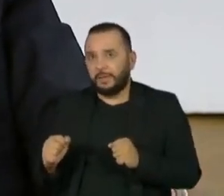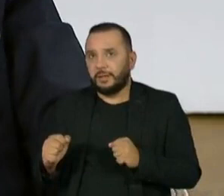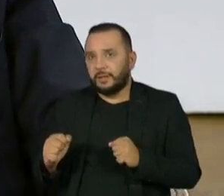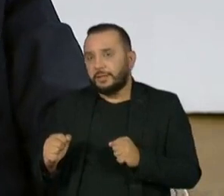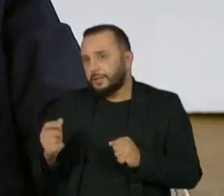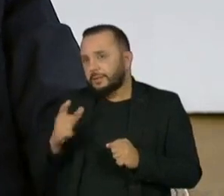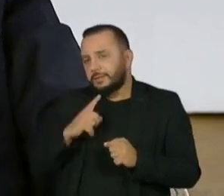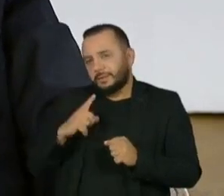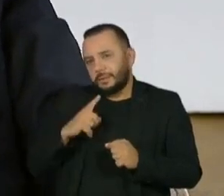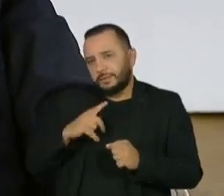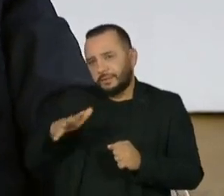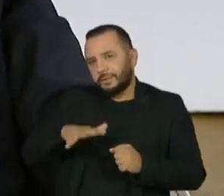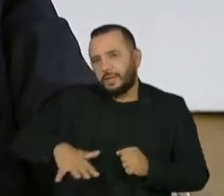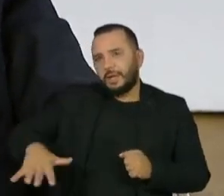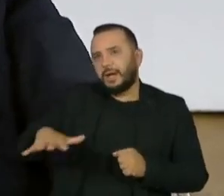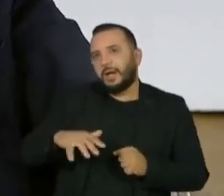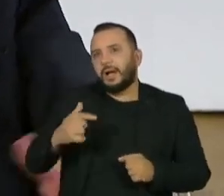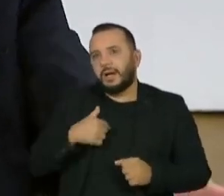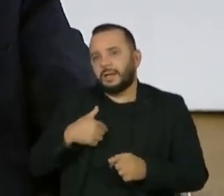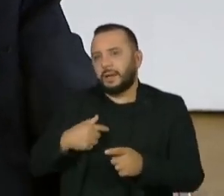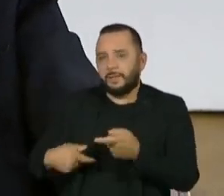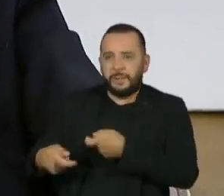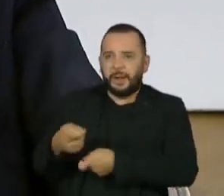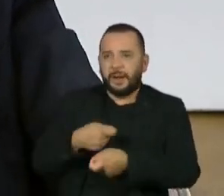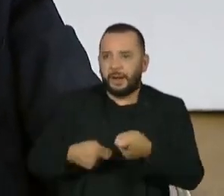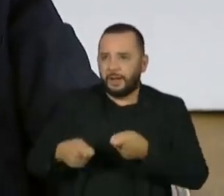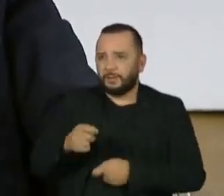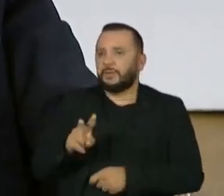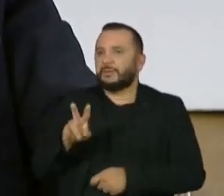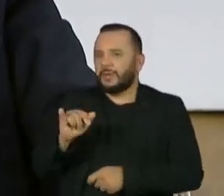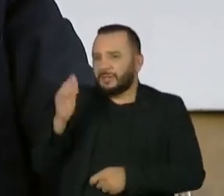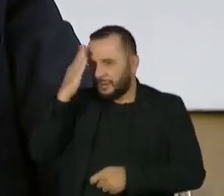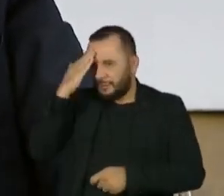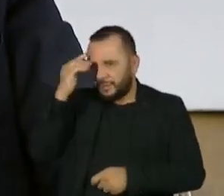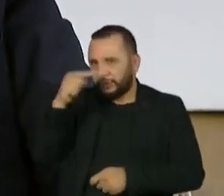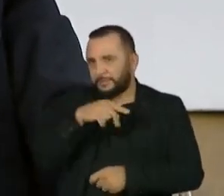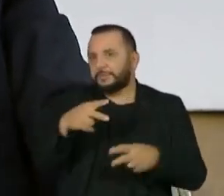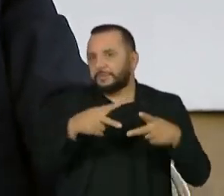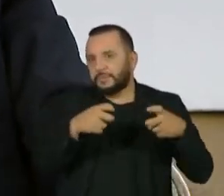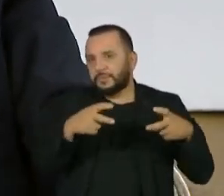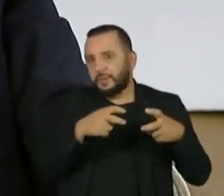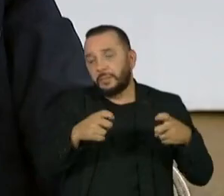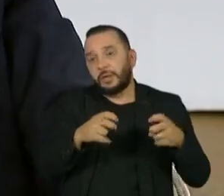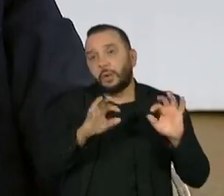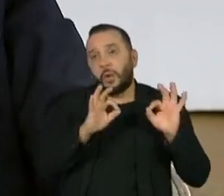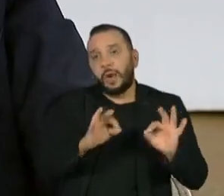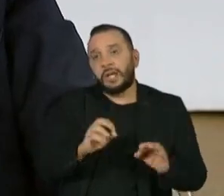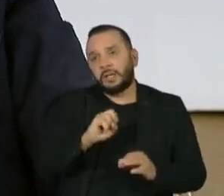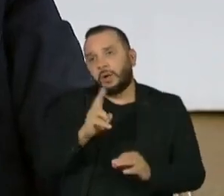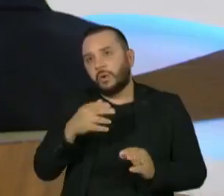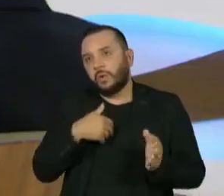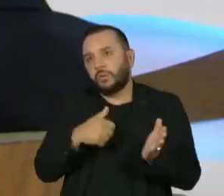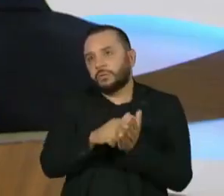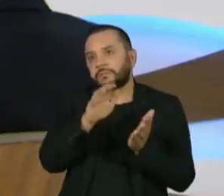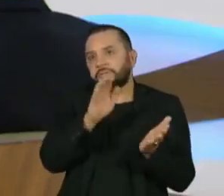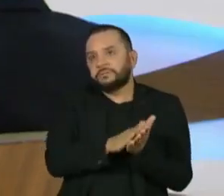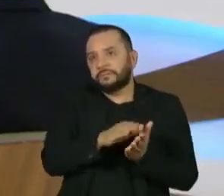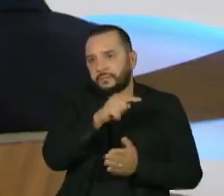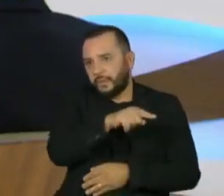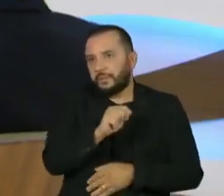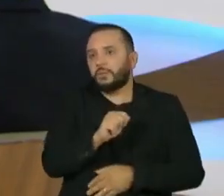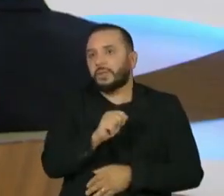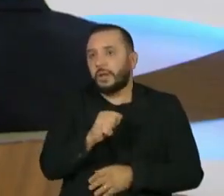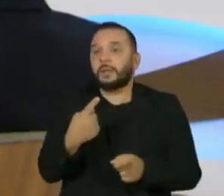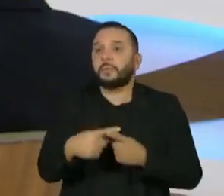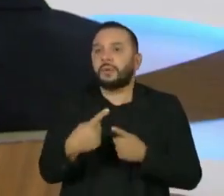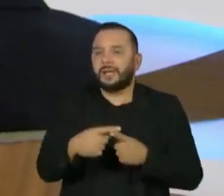O mercado é que vai, de alguma forma, ou reconhecer que ela está correta, ou penalizar do seu ponto de vista de preço. A gente vai ver